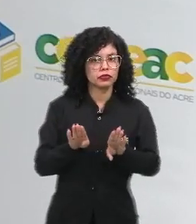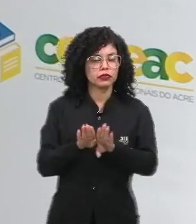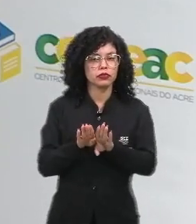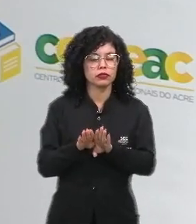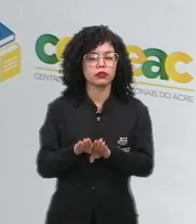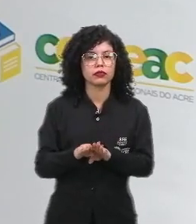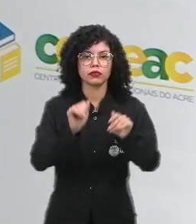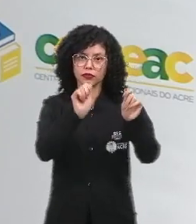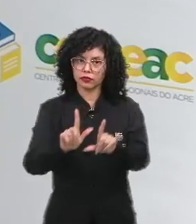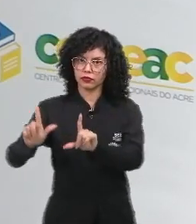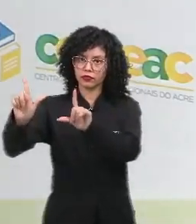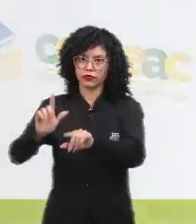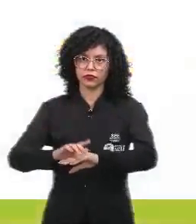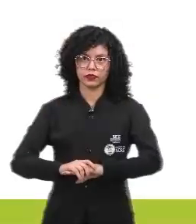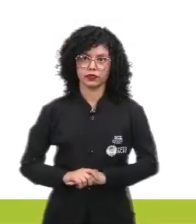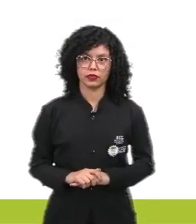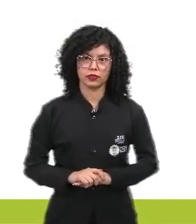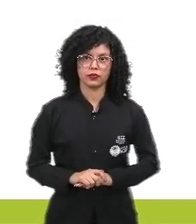Acompanhe comigo no slide.